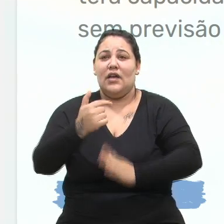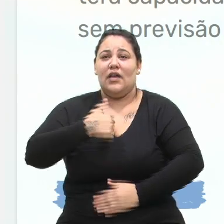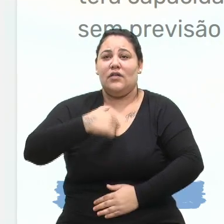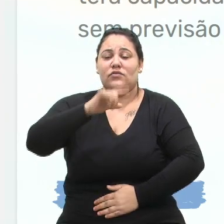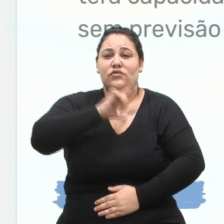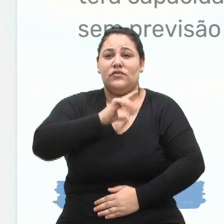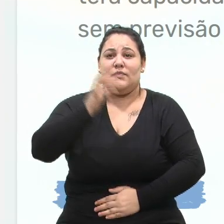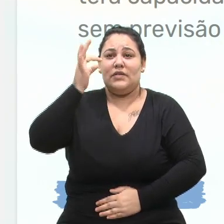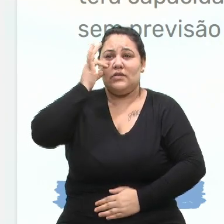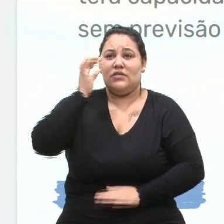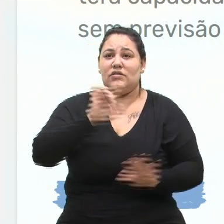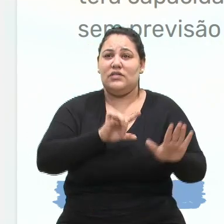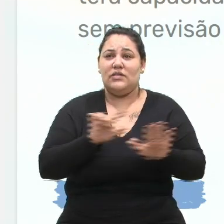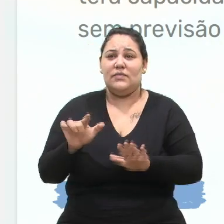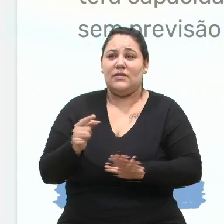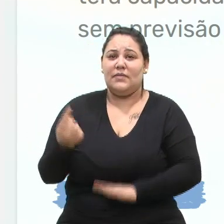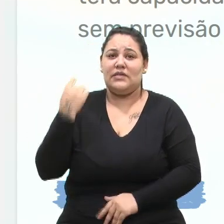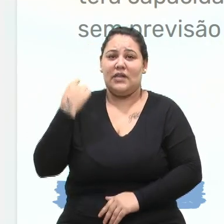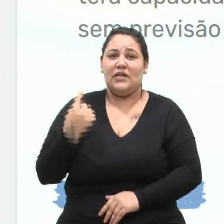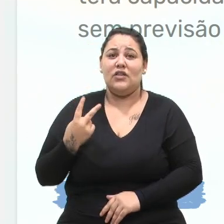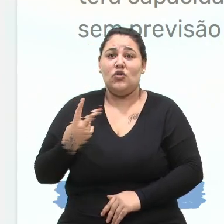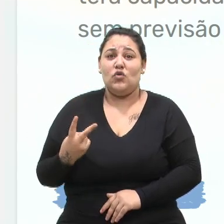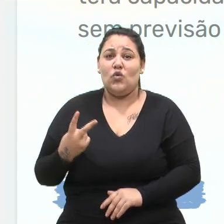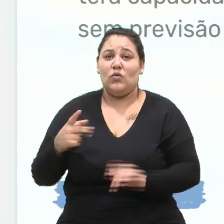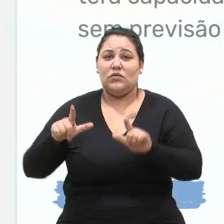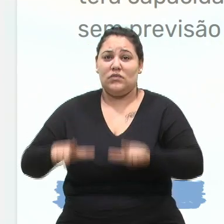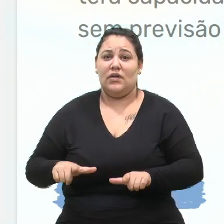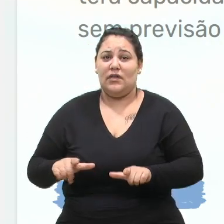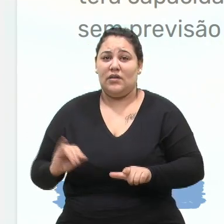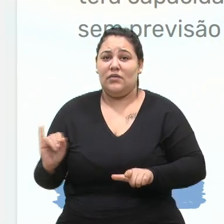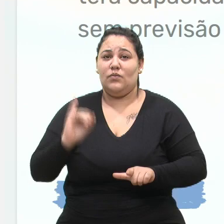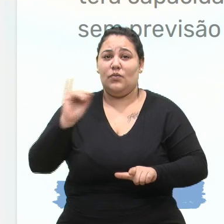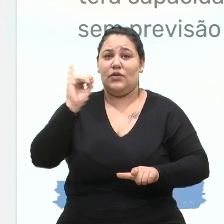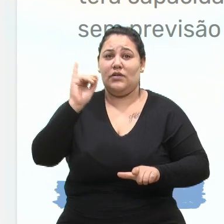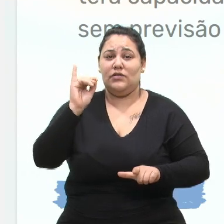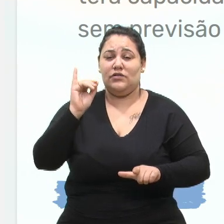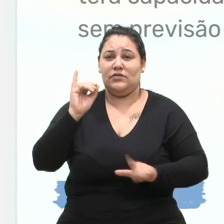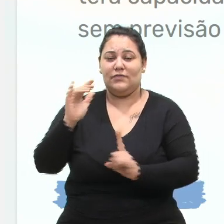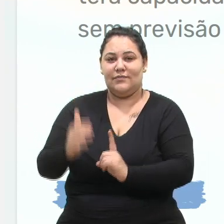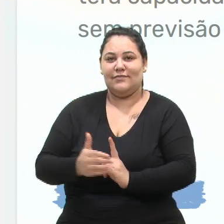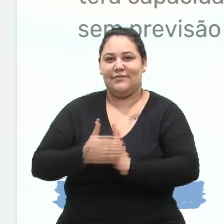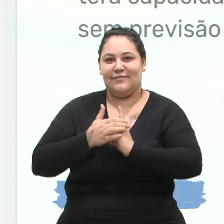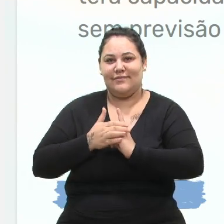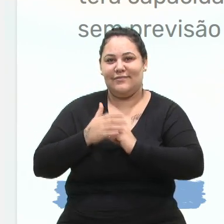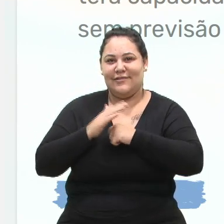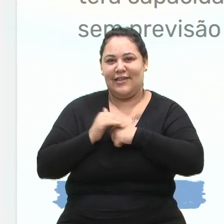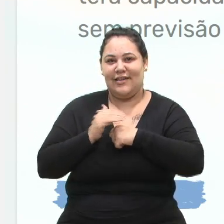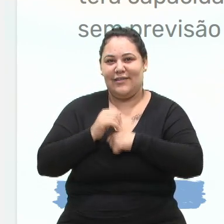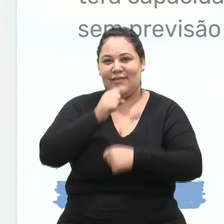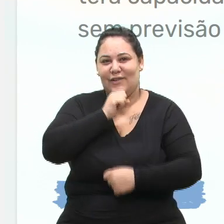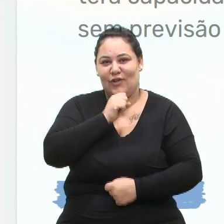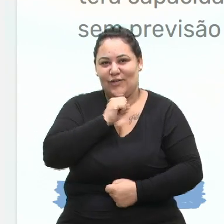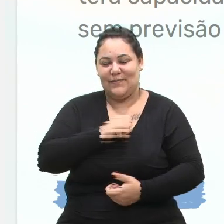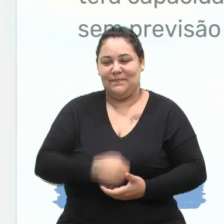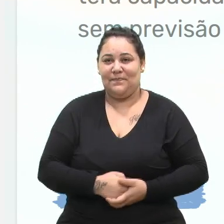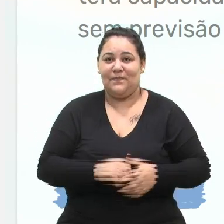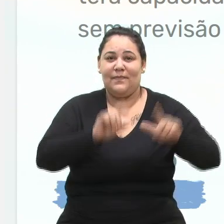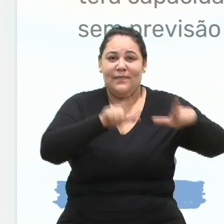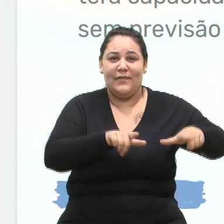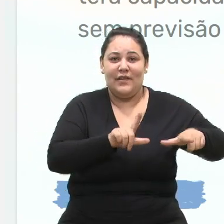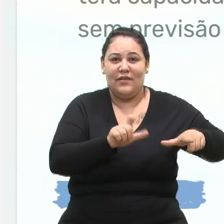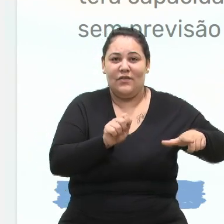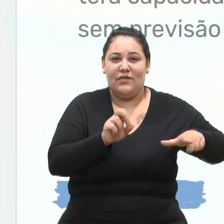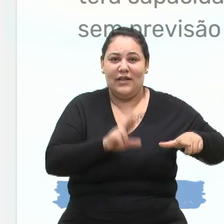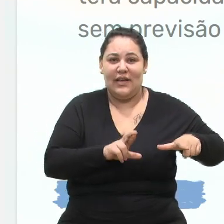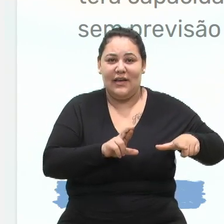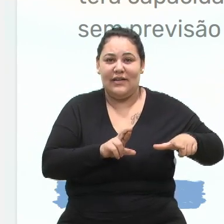passada em dois lugares importantes que acolhem os nossos idosos. No Lar da Velhice, São Francisco de